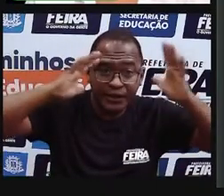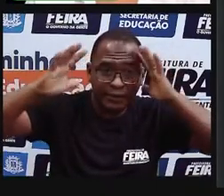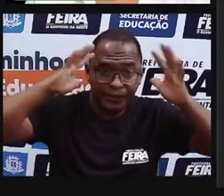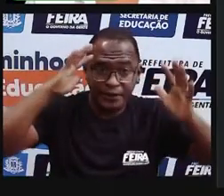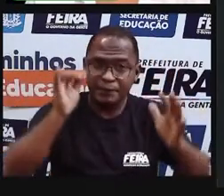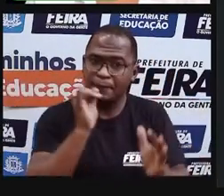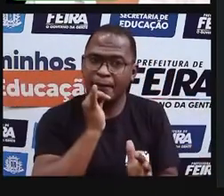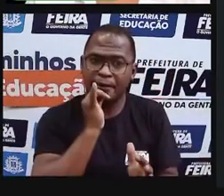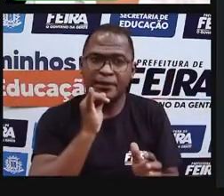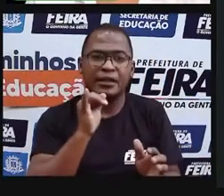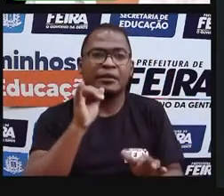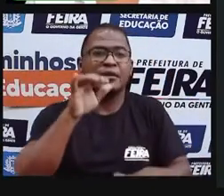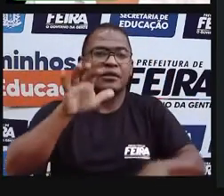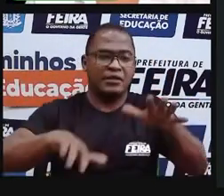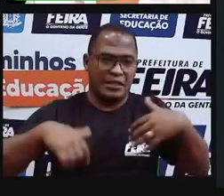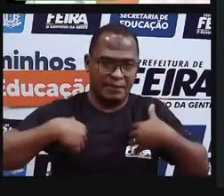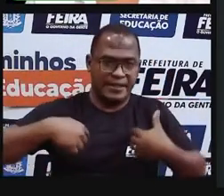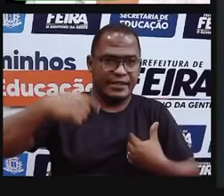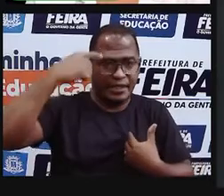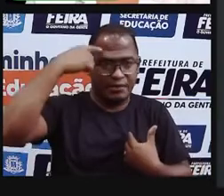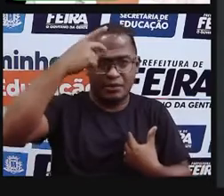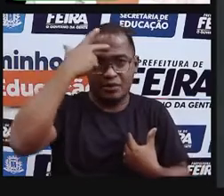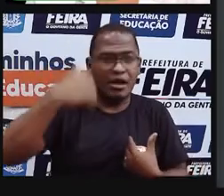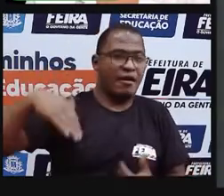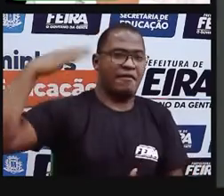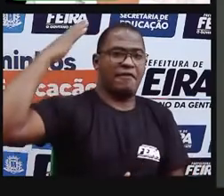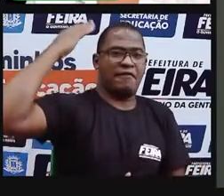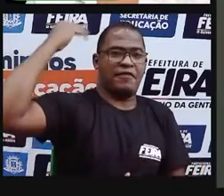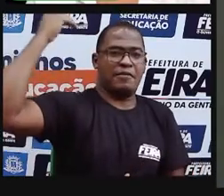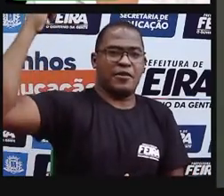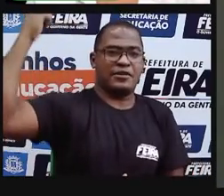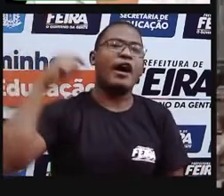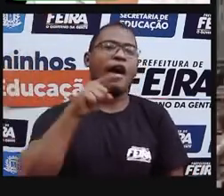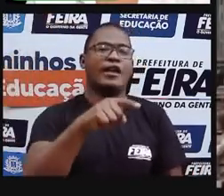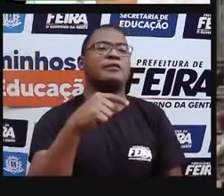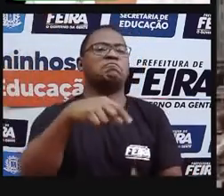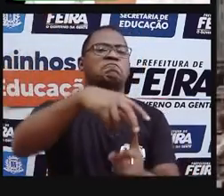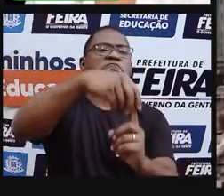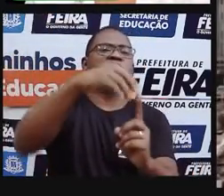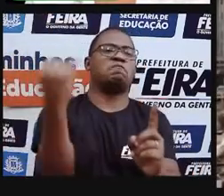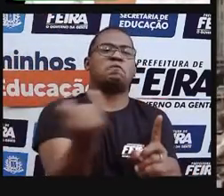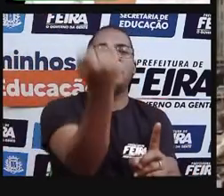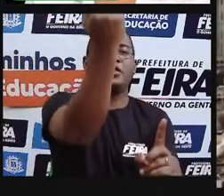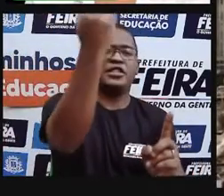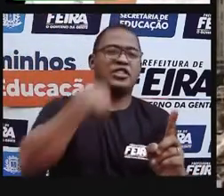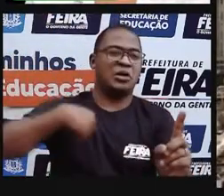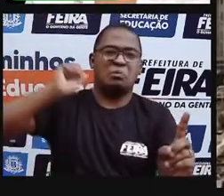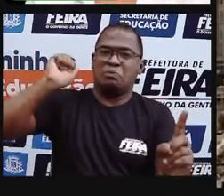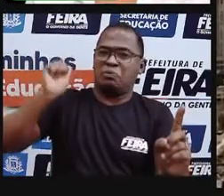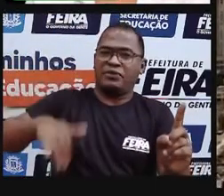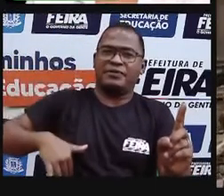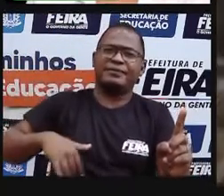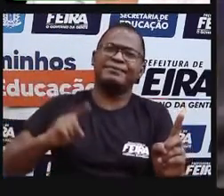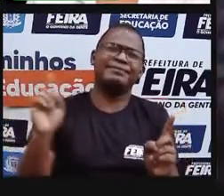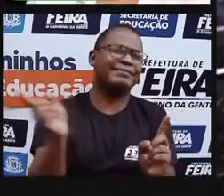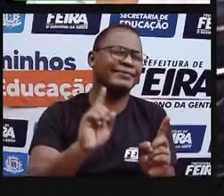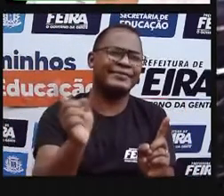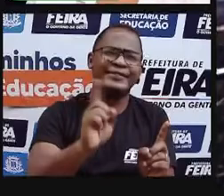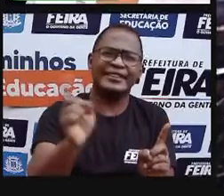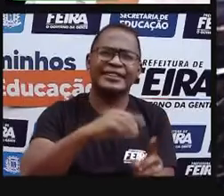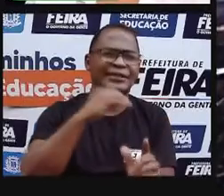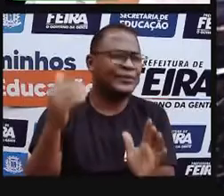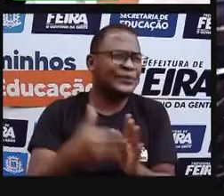bem-sucedidas são importantes. Mas, pense comigo. Se uma pessoa é considerada importante apenas pelo que ela tem,